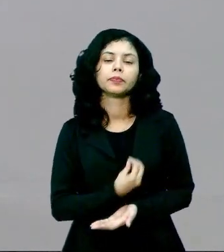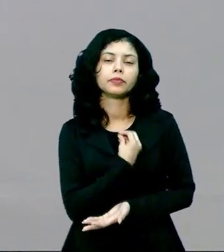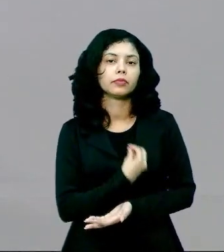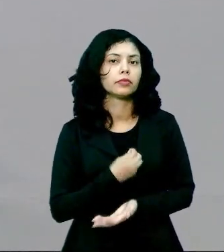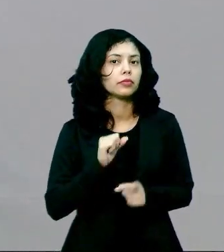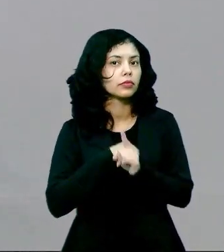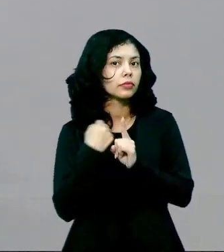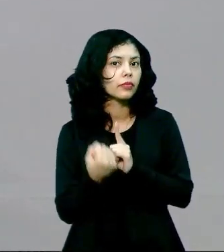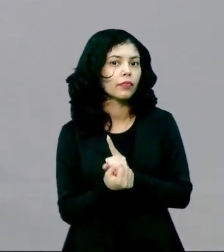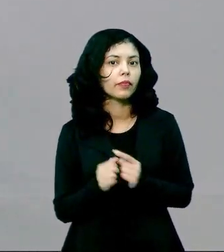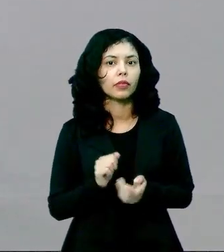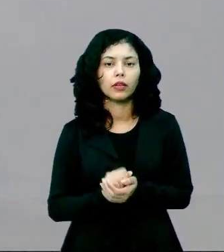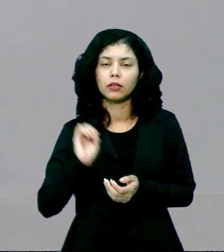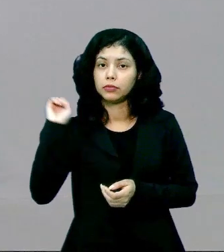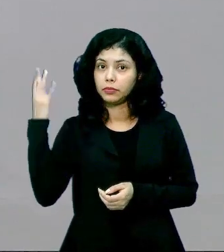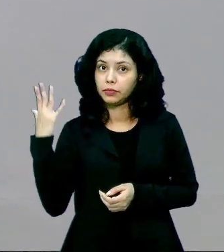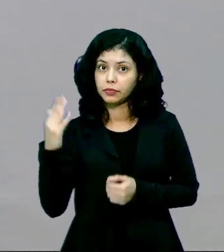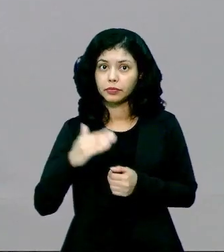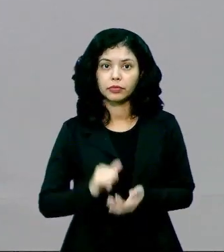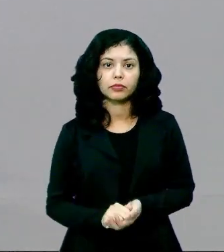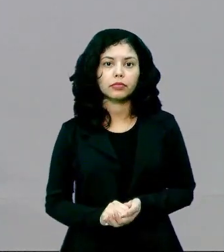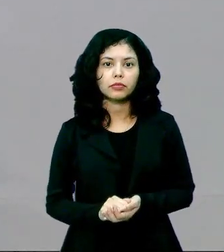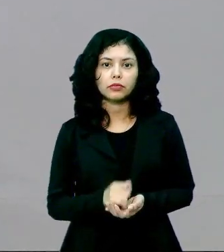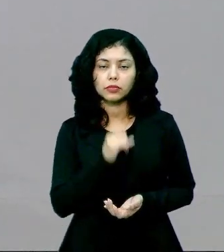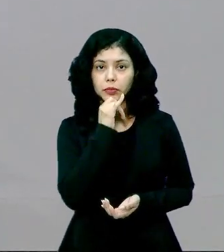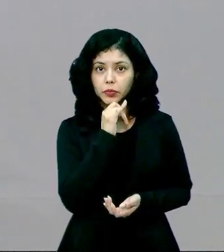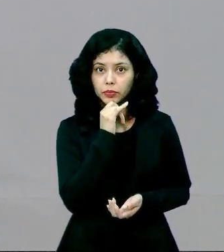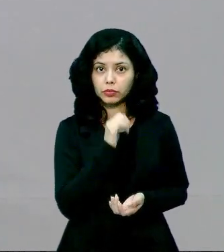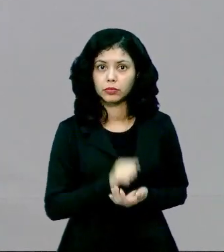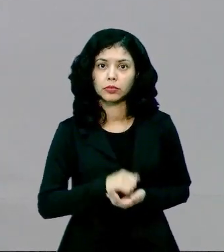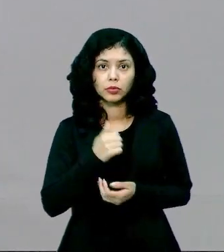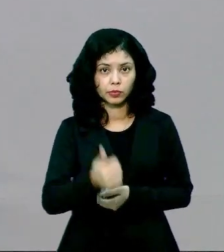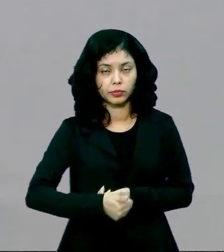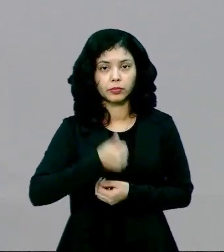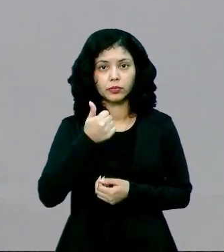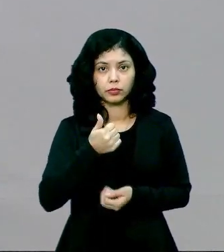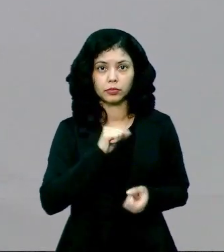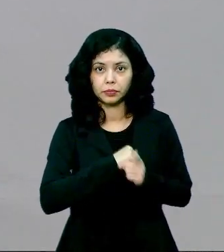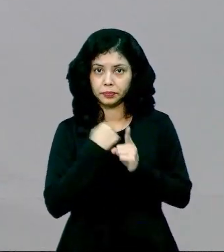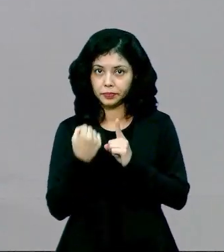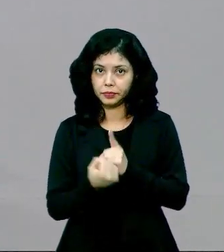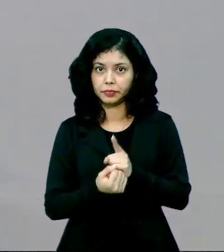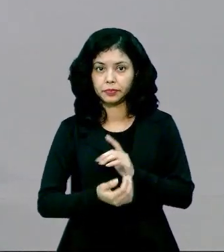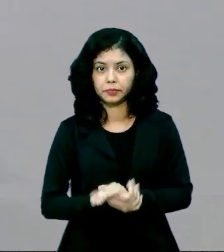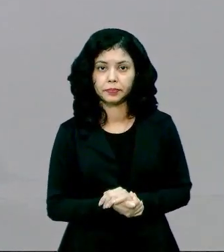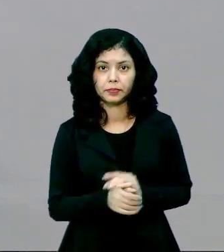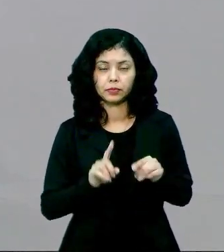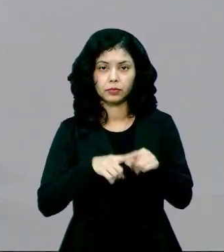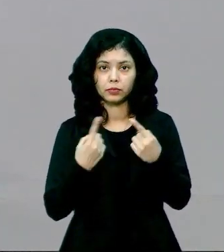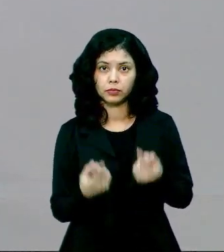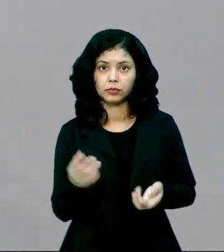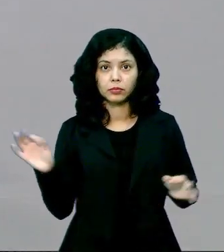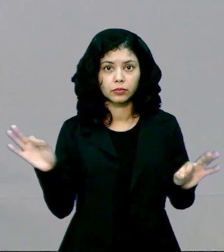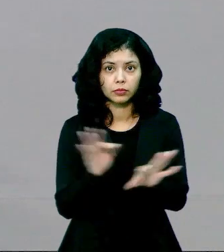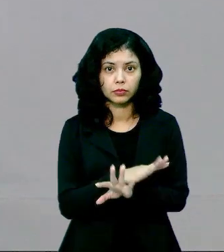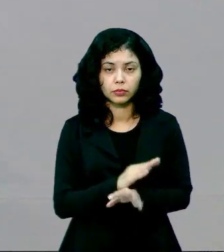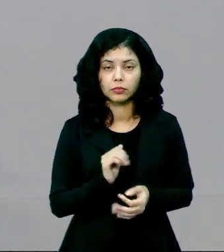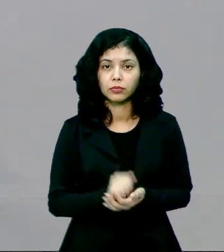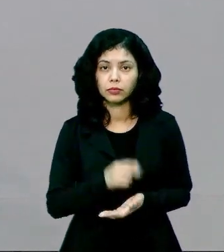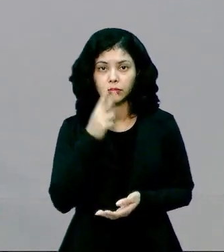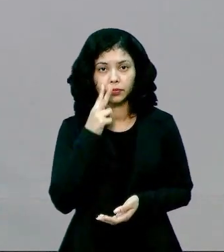social, não causam impactos, digamos assim, positivos para a vida em sociedade, mas que acabam